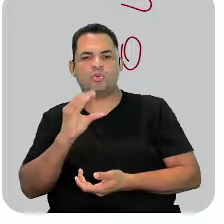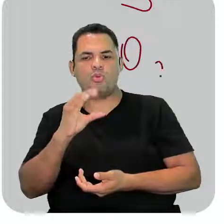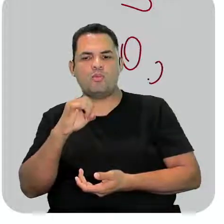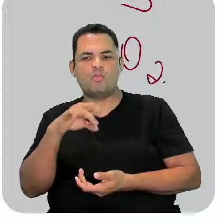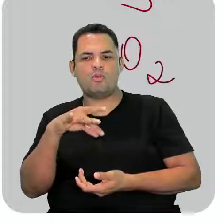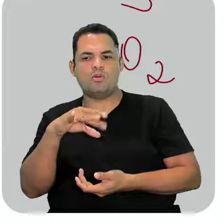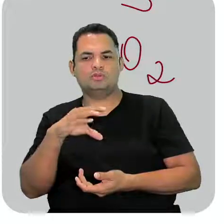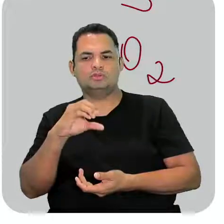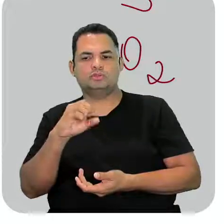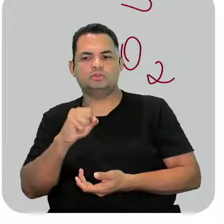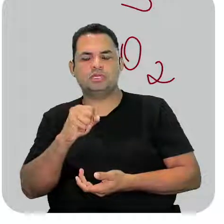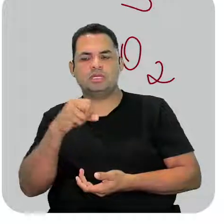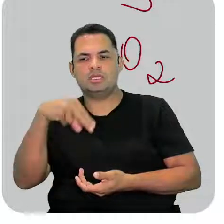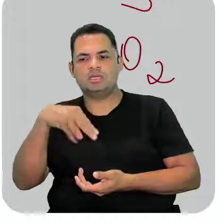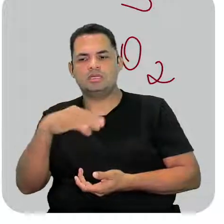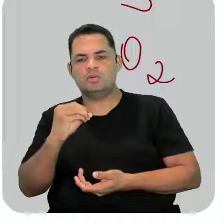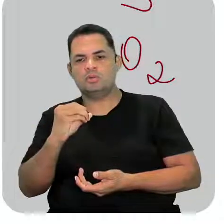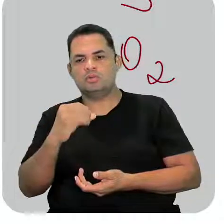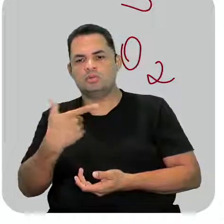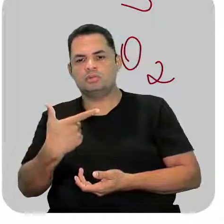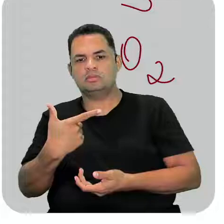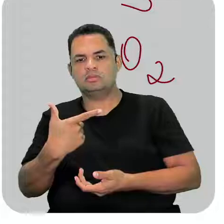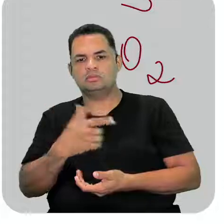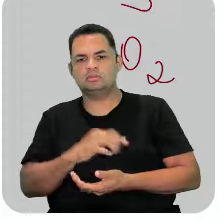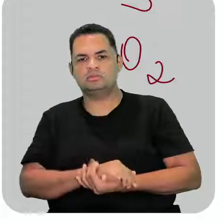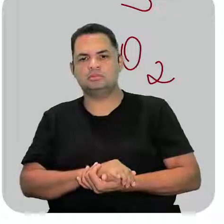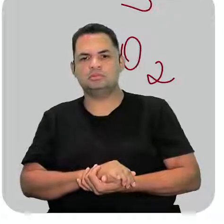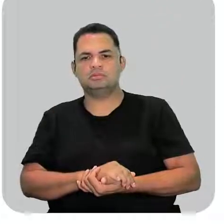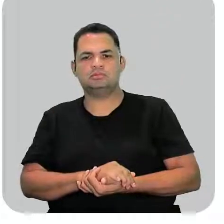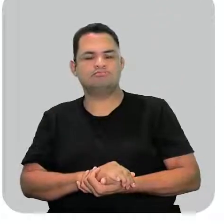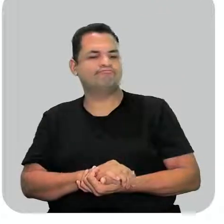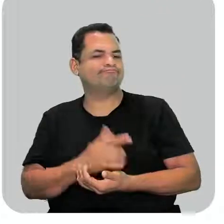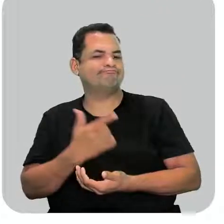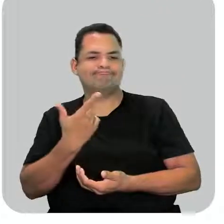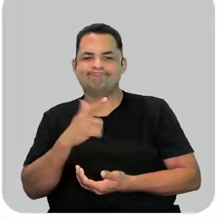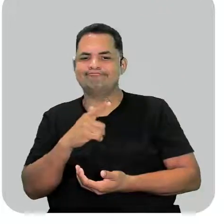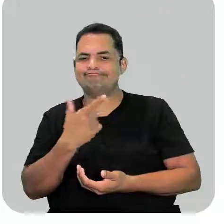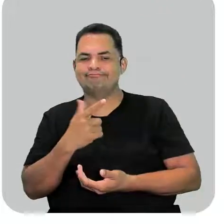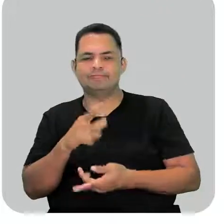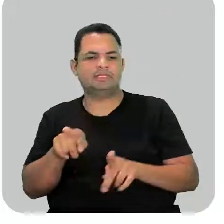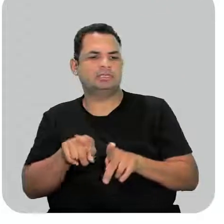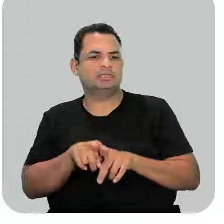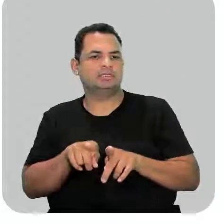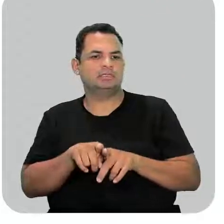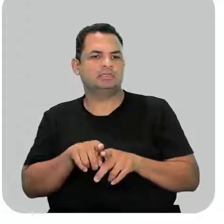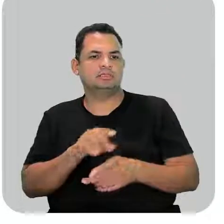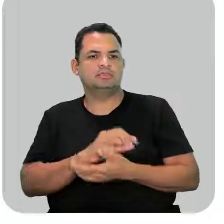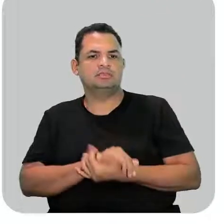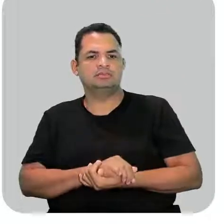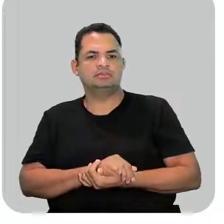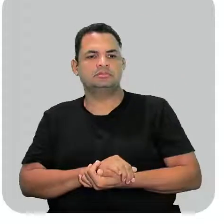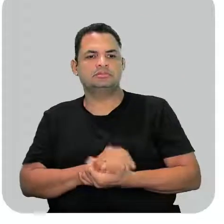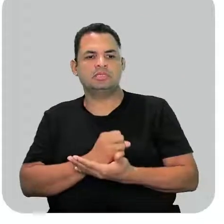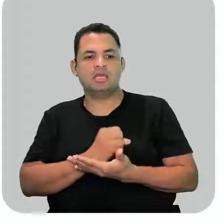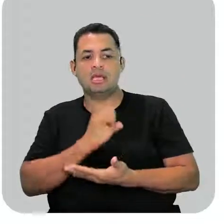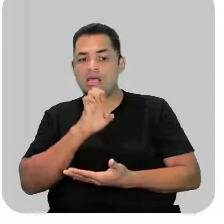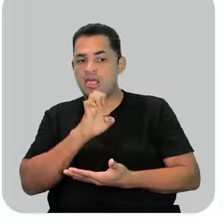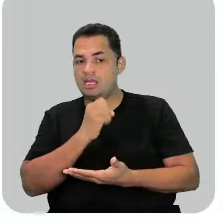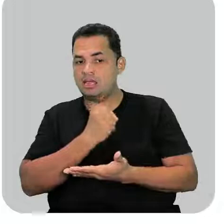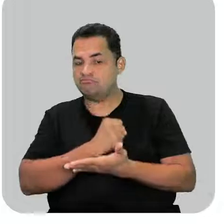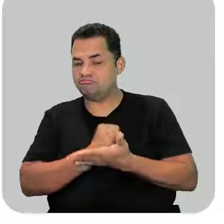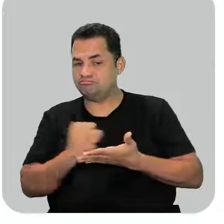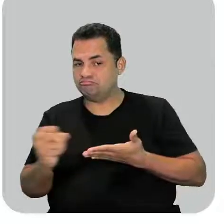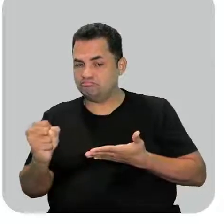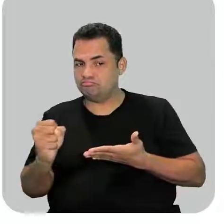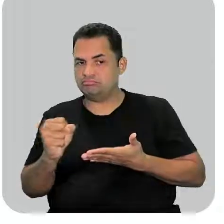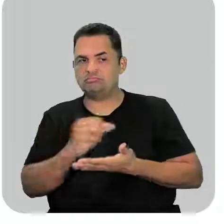NO2. Tem algum NO2 aí? Não. Então, a letra E também está errada. Estamos